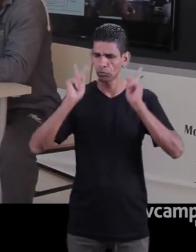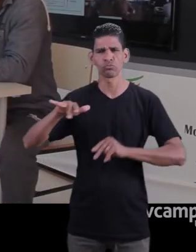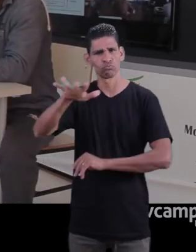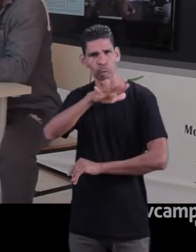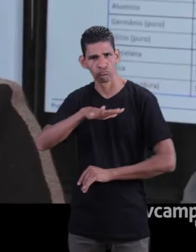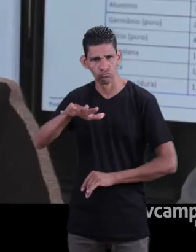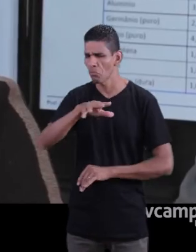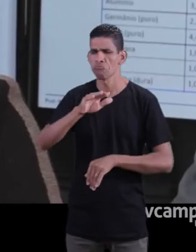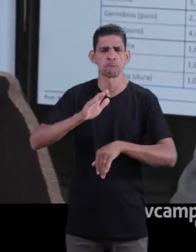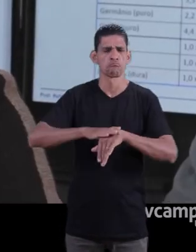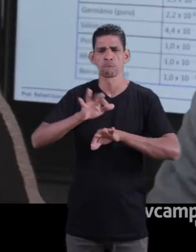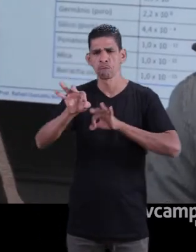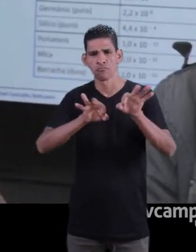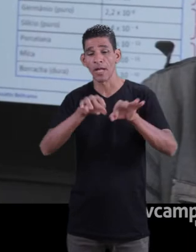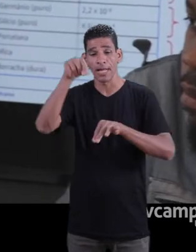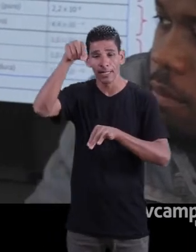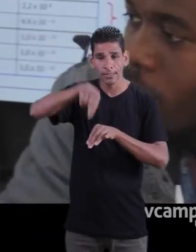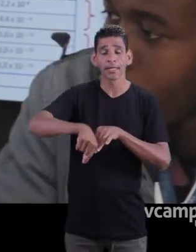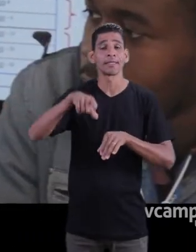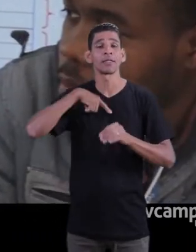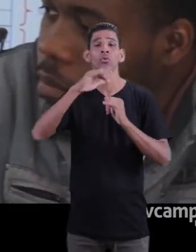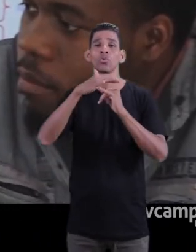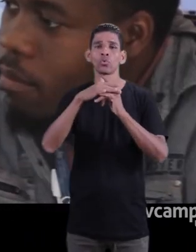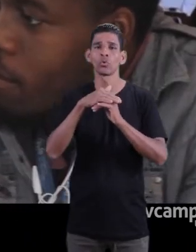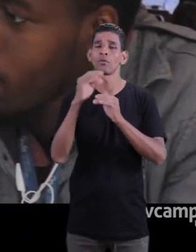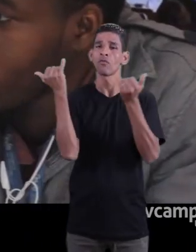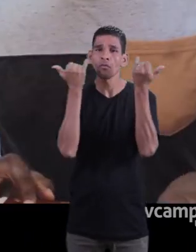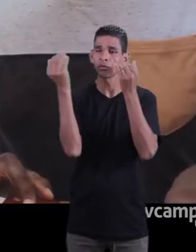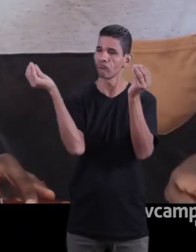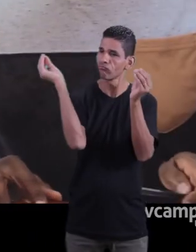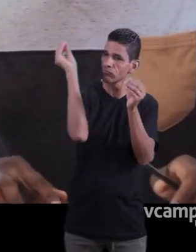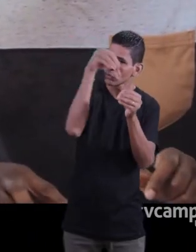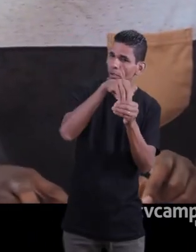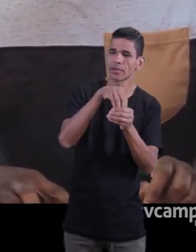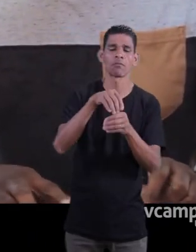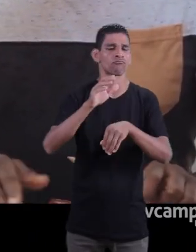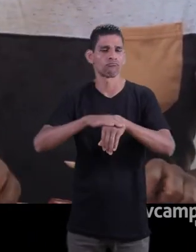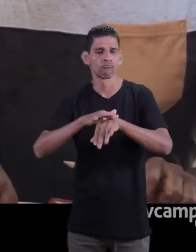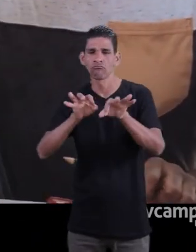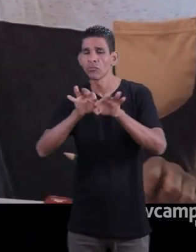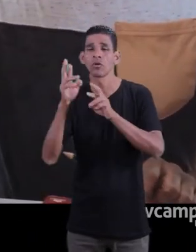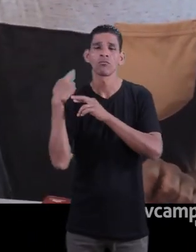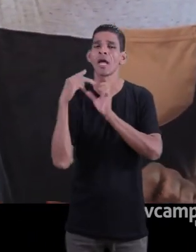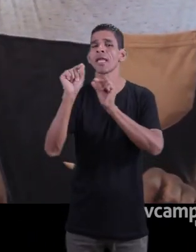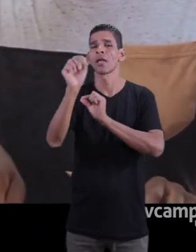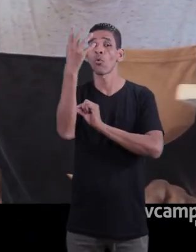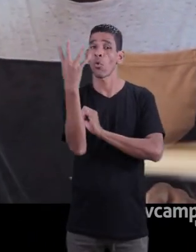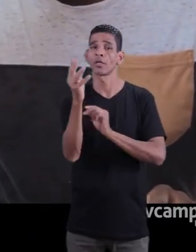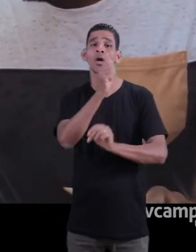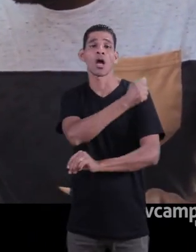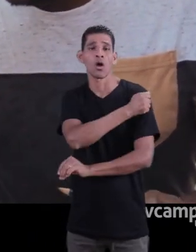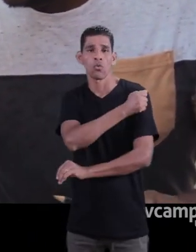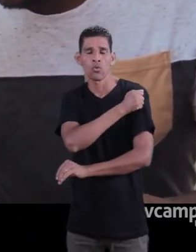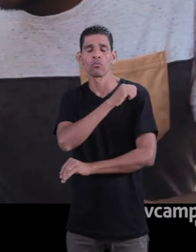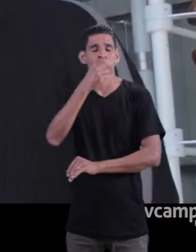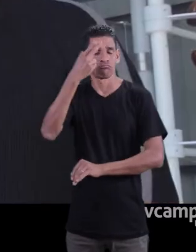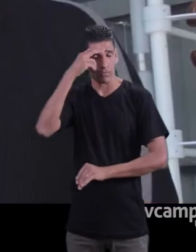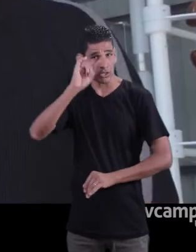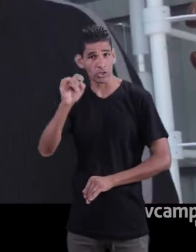O projeto Energia para Todos é o projeto de um canal de YouTube que está sendo